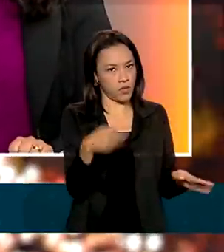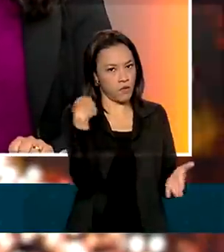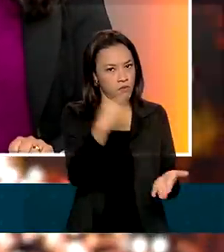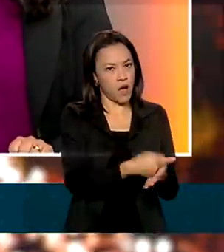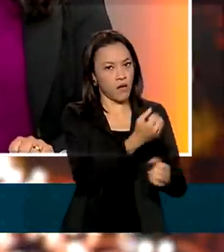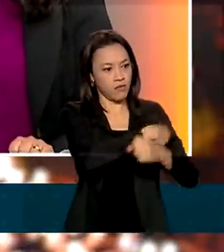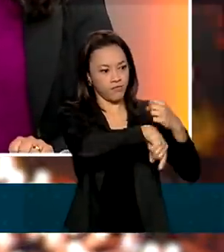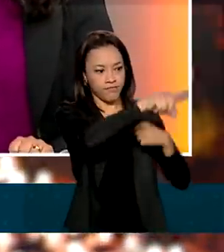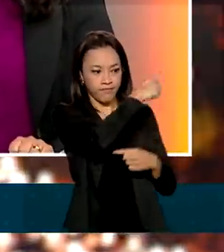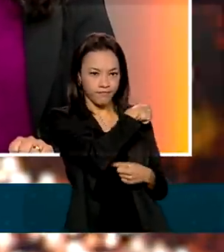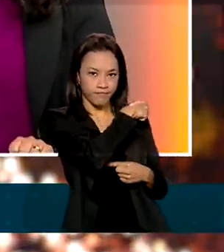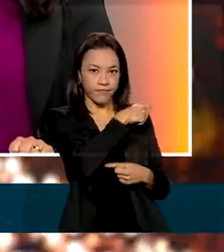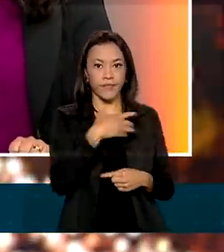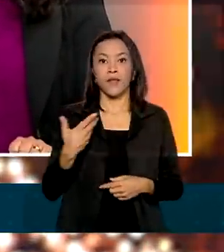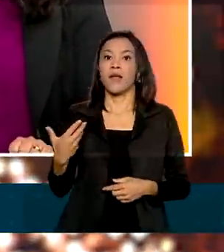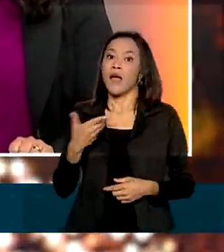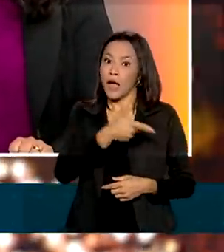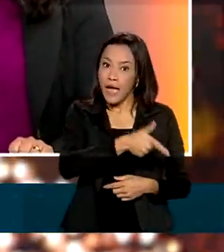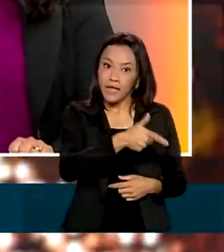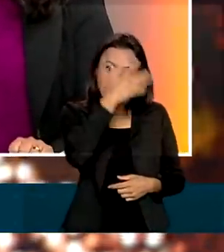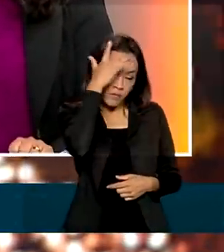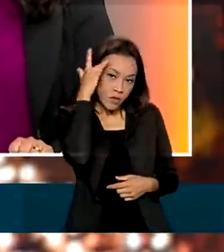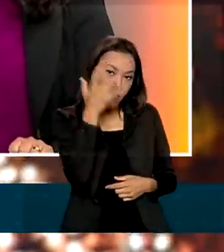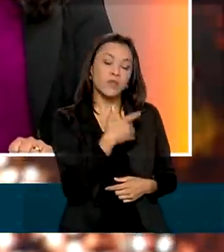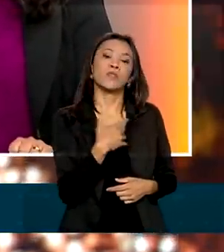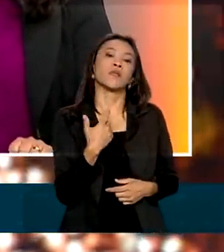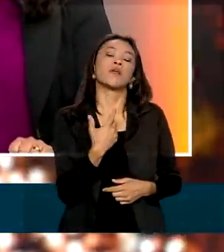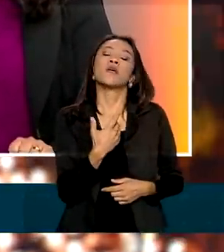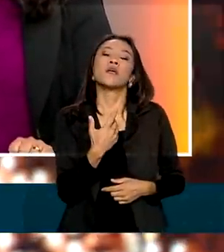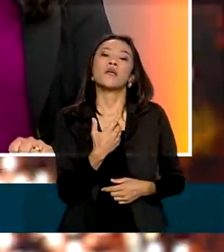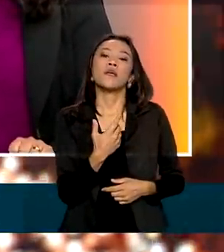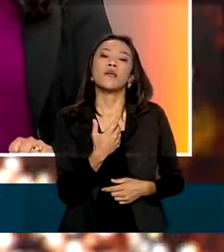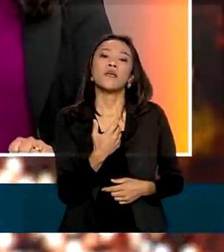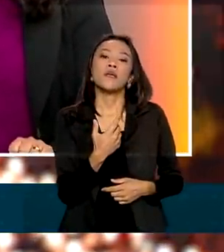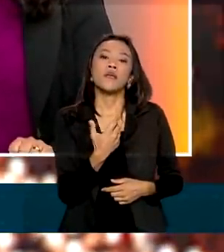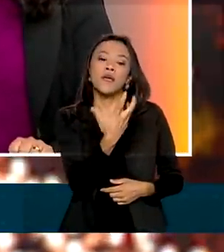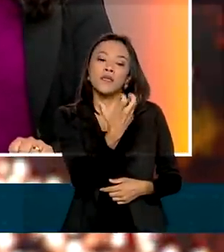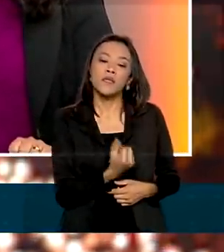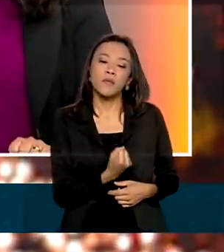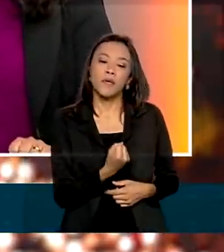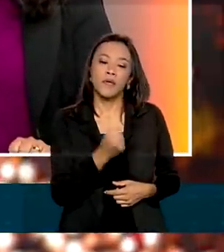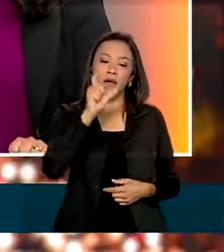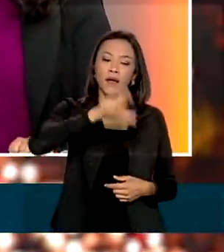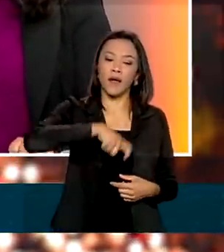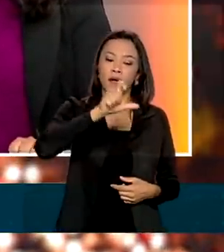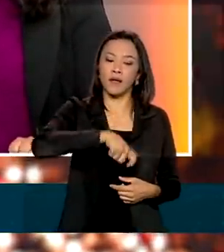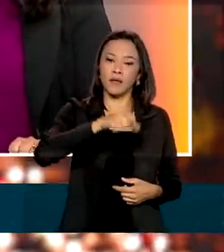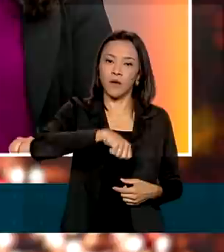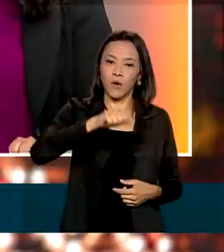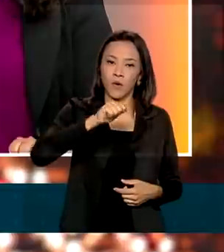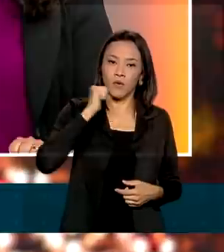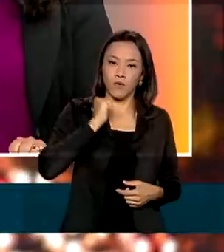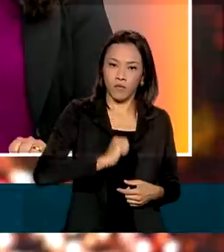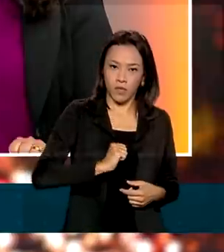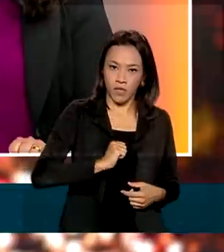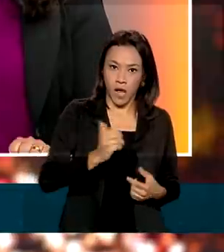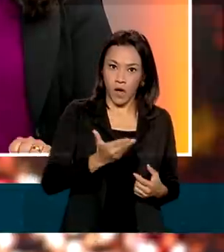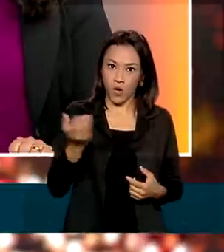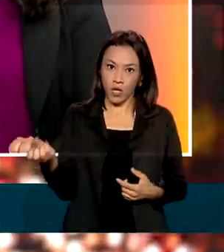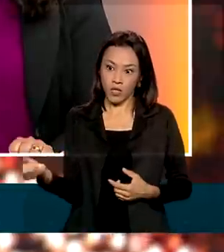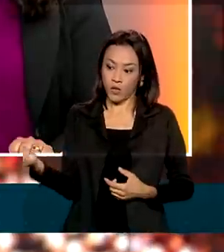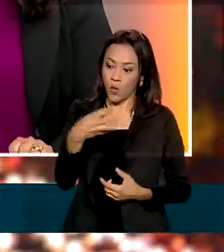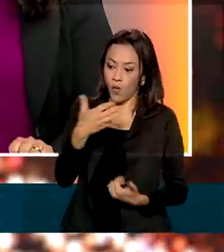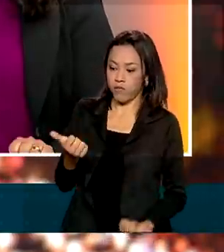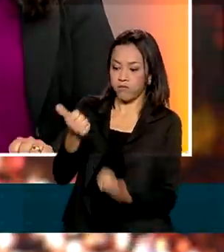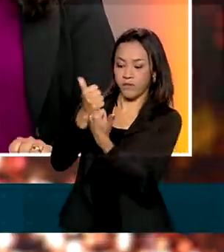aqueles beneficiários do programa Bolsa Família, agora no seu sucessor, o Auxílio Brasil, não